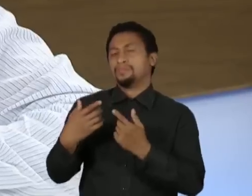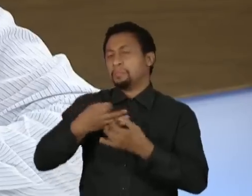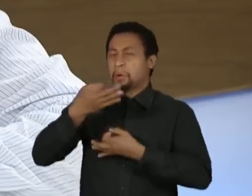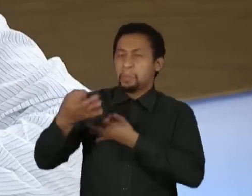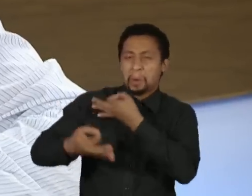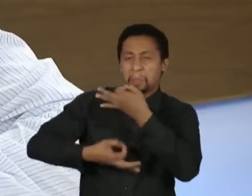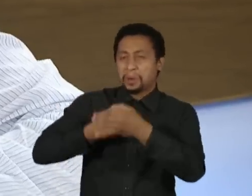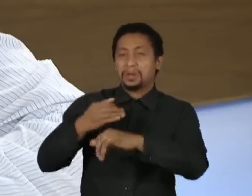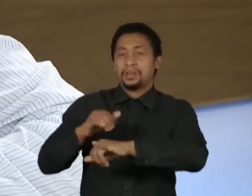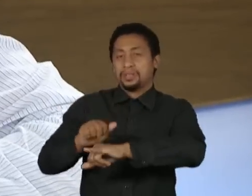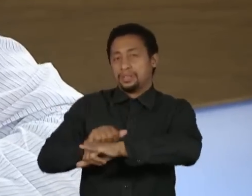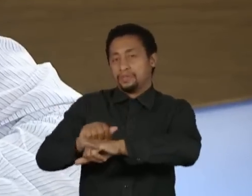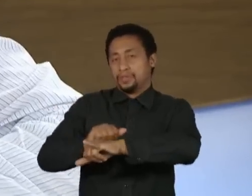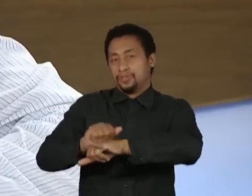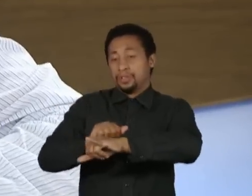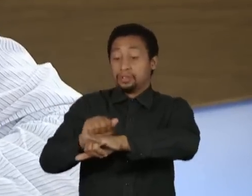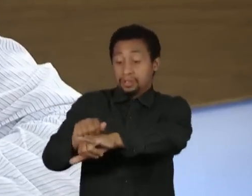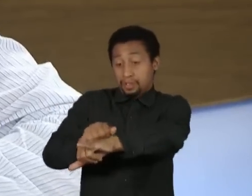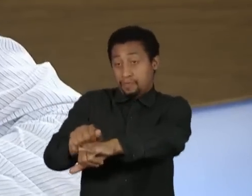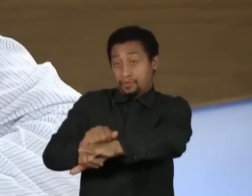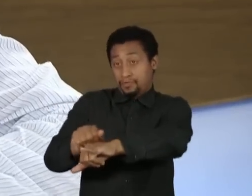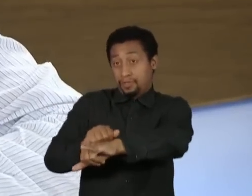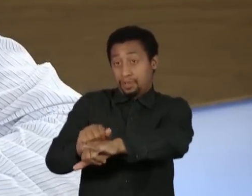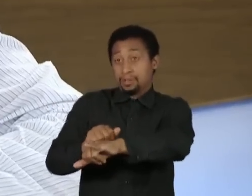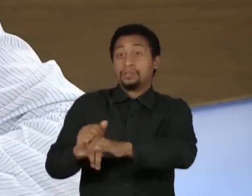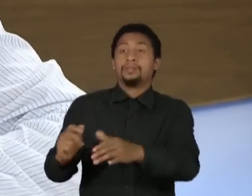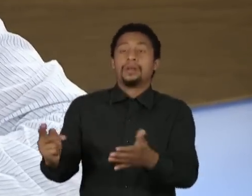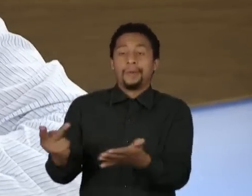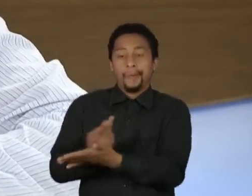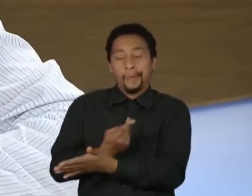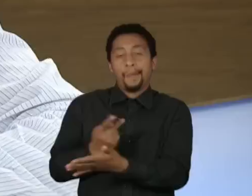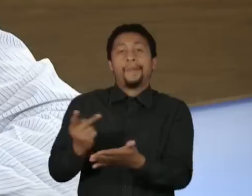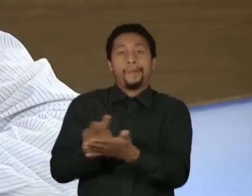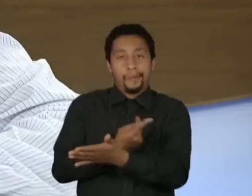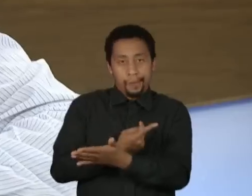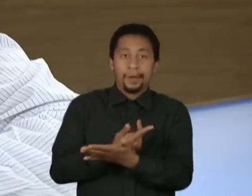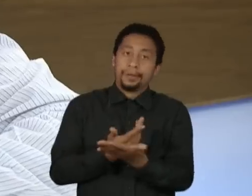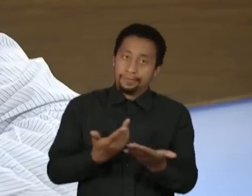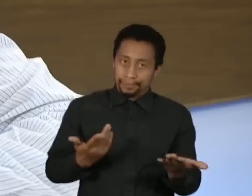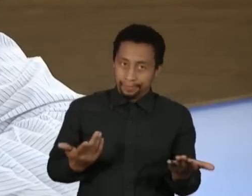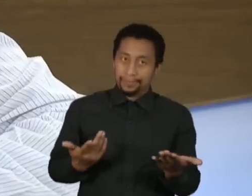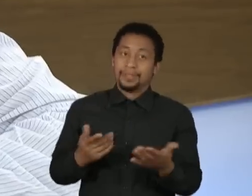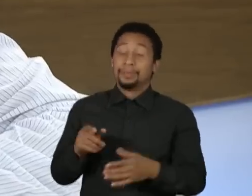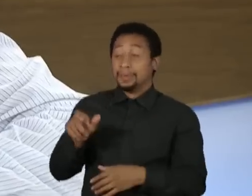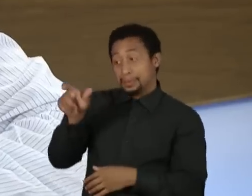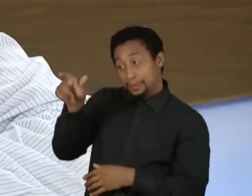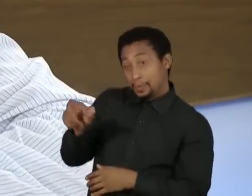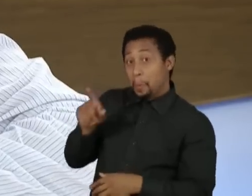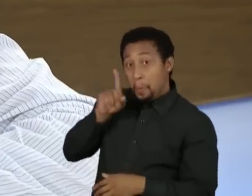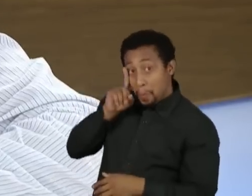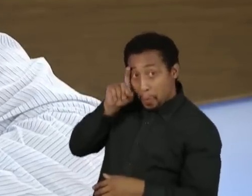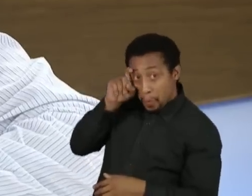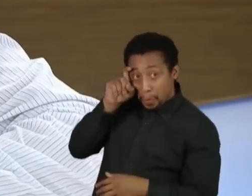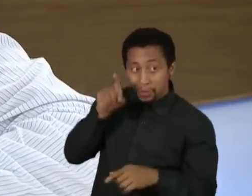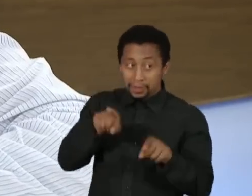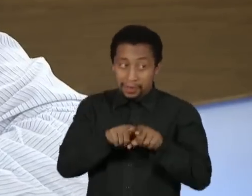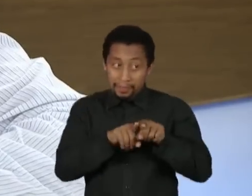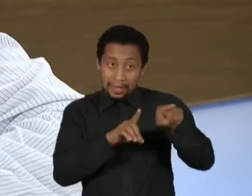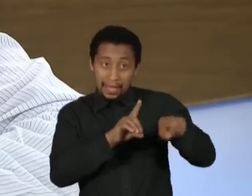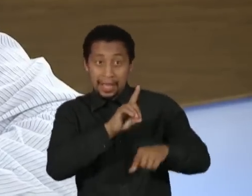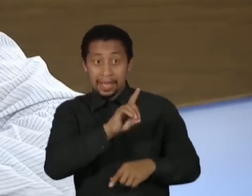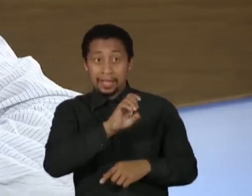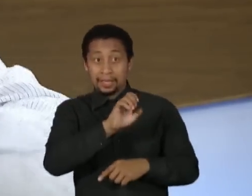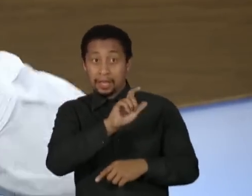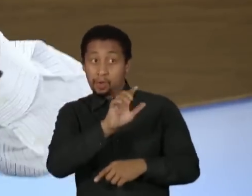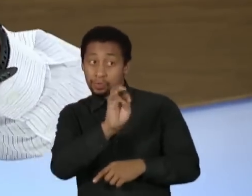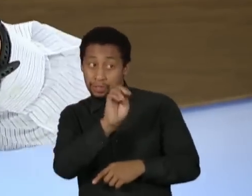cometeu evidentes erros, ninguém os nega, talvez só o Moro e o Deltan os neguem, mas ninguém os nega. Ao mesmo tempo